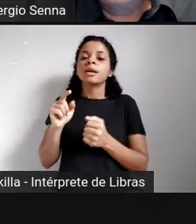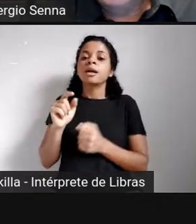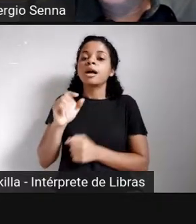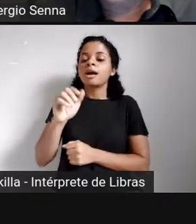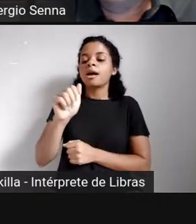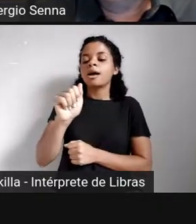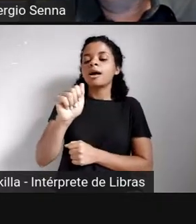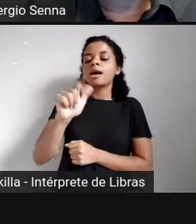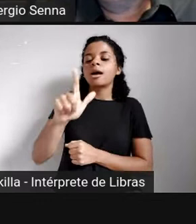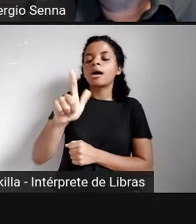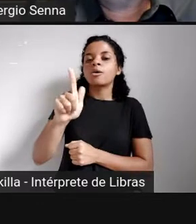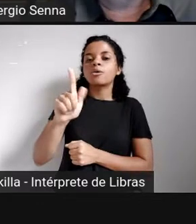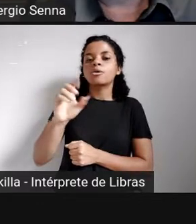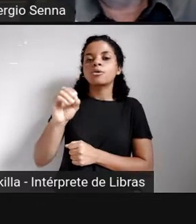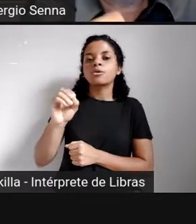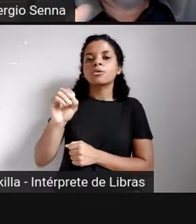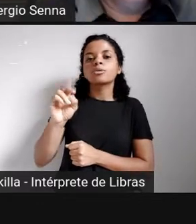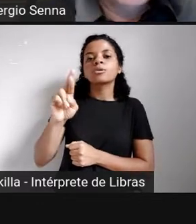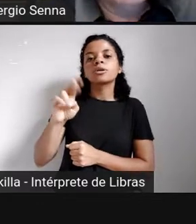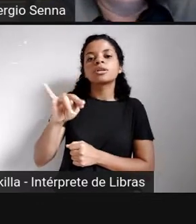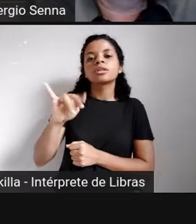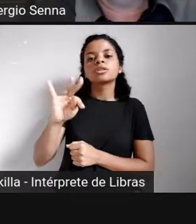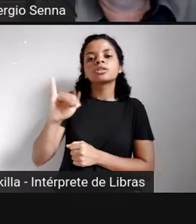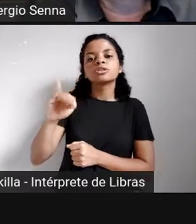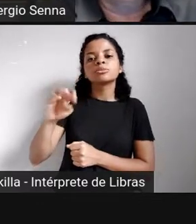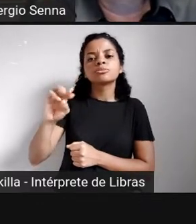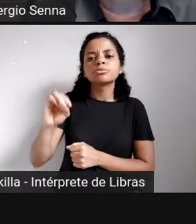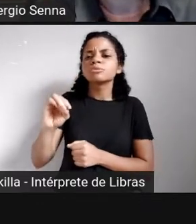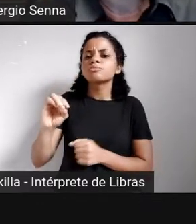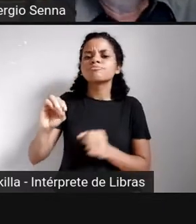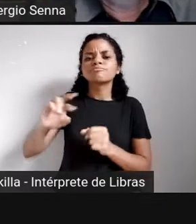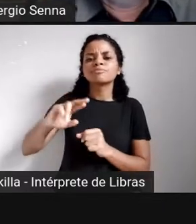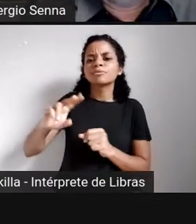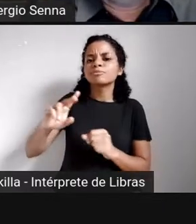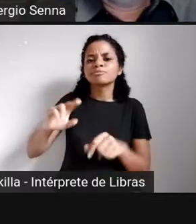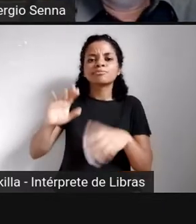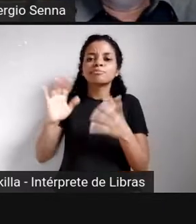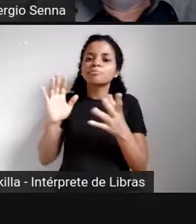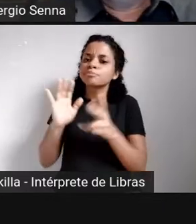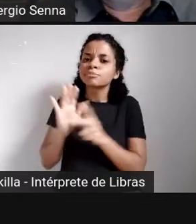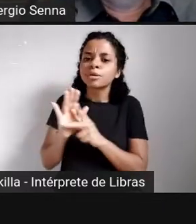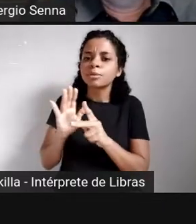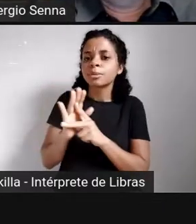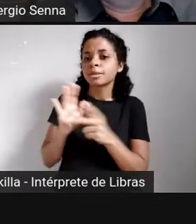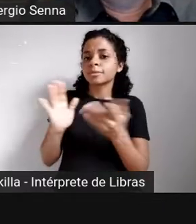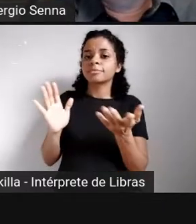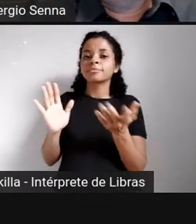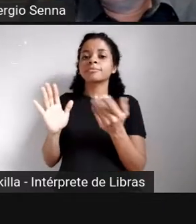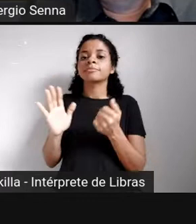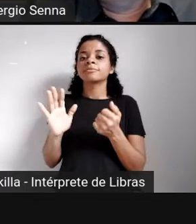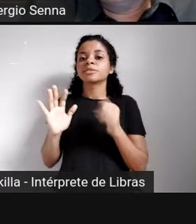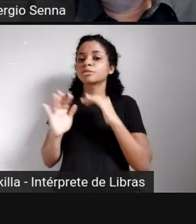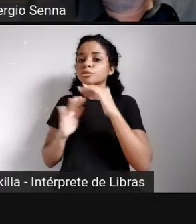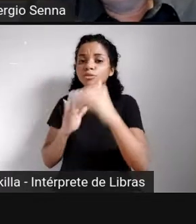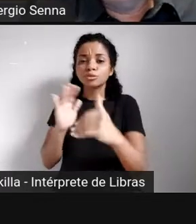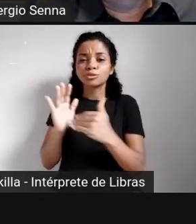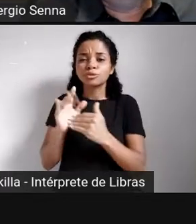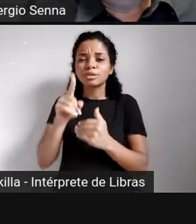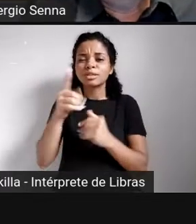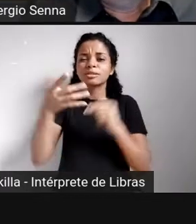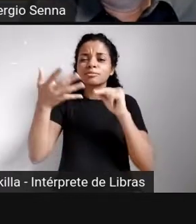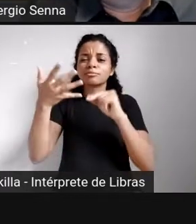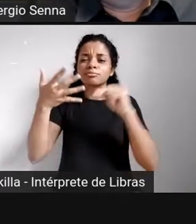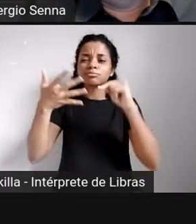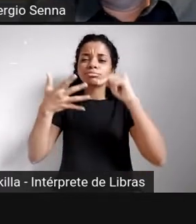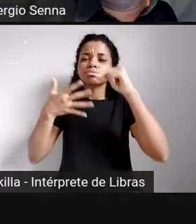codificação não é necessariamente aberta, a arquitetura também é proprietária. Então, todos esses são questões